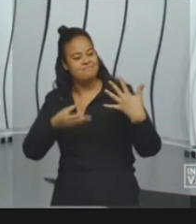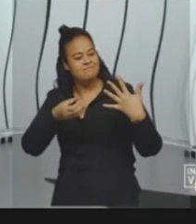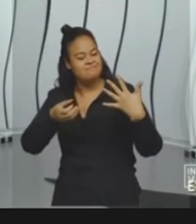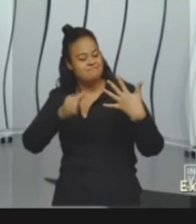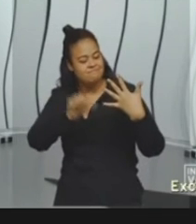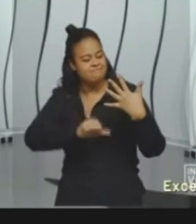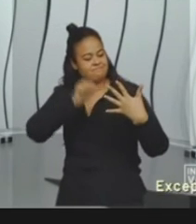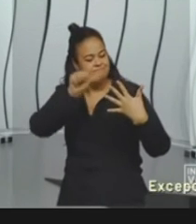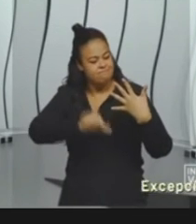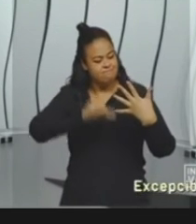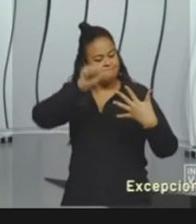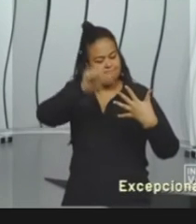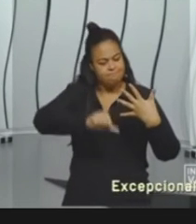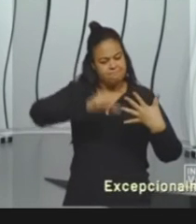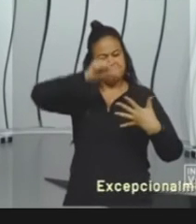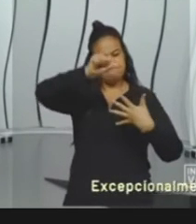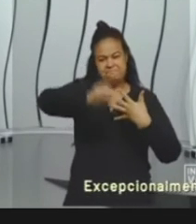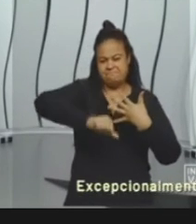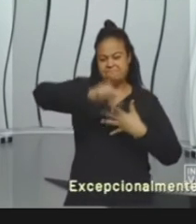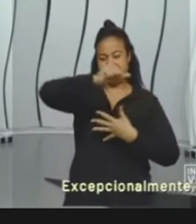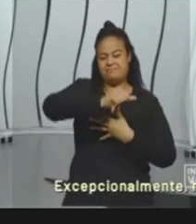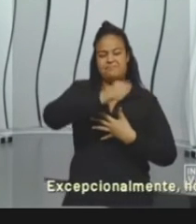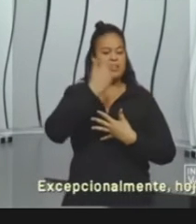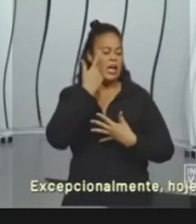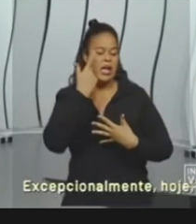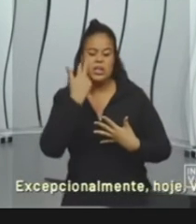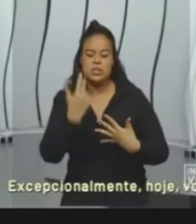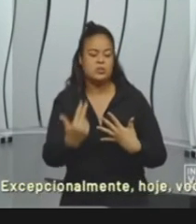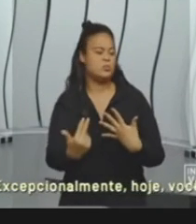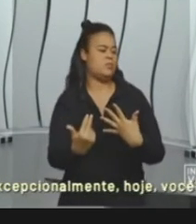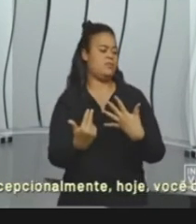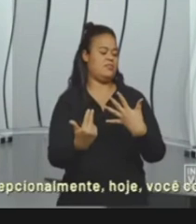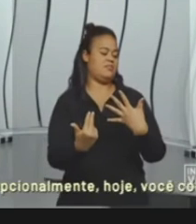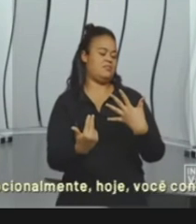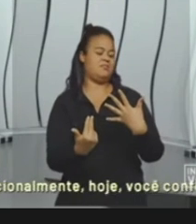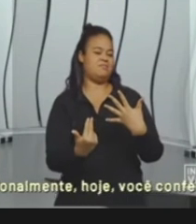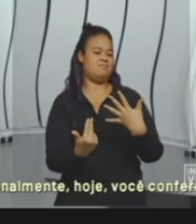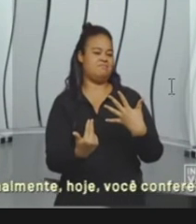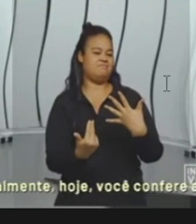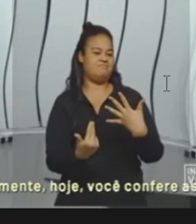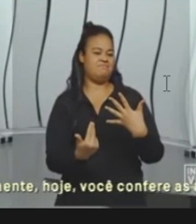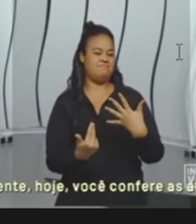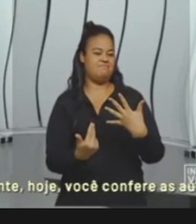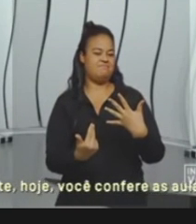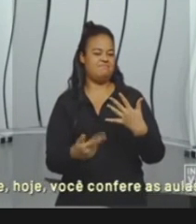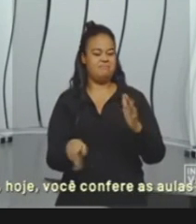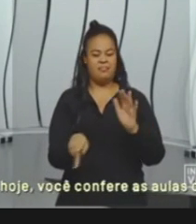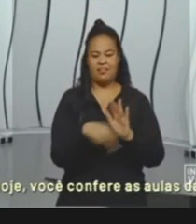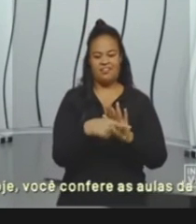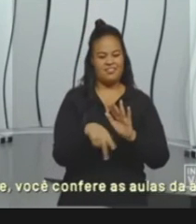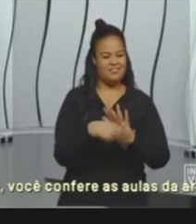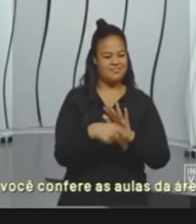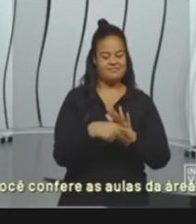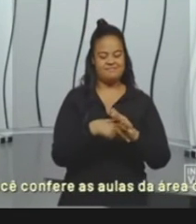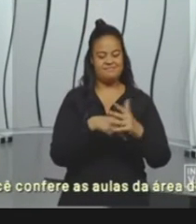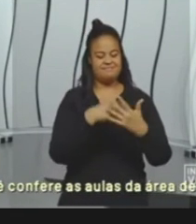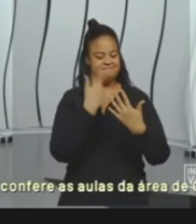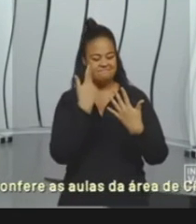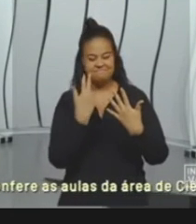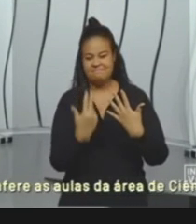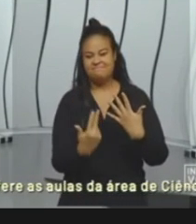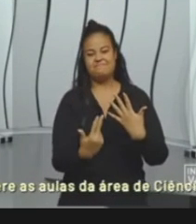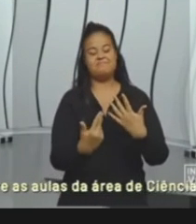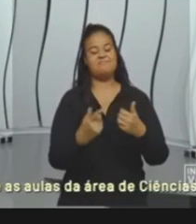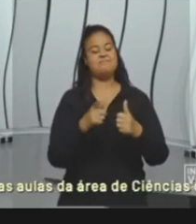energia que vai sempre ser renovada naturalmente principalmente de forma natural e nós falamos então de energia